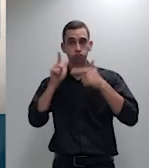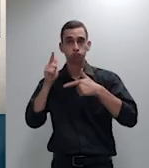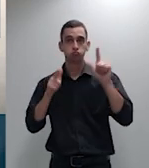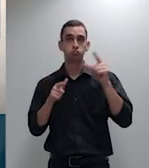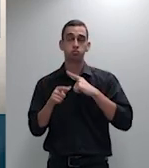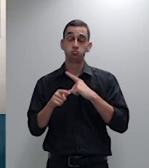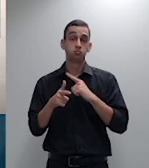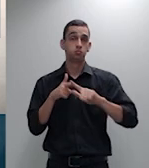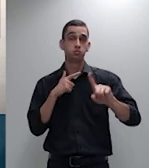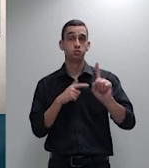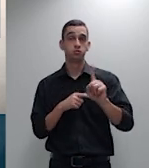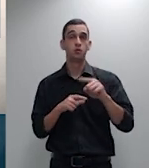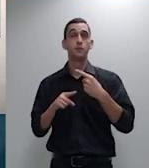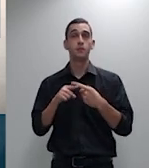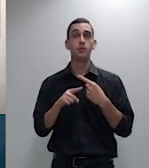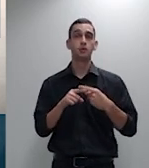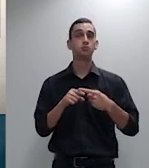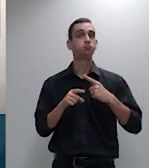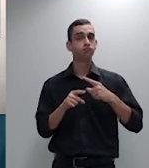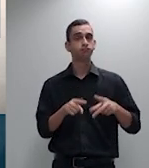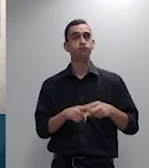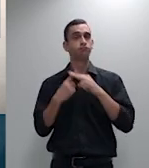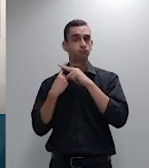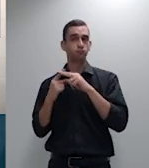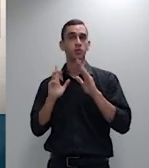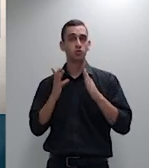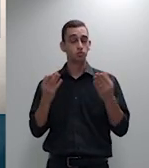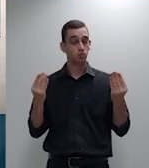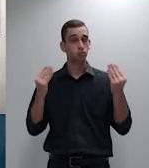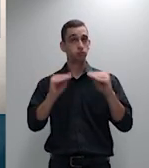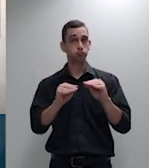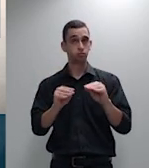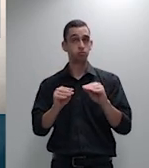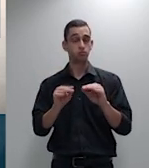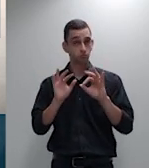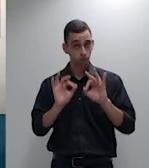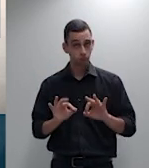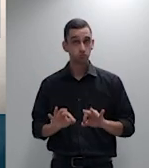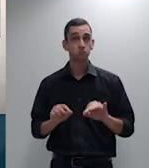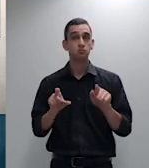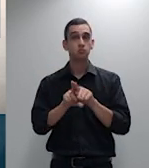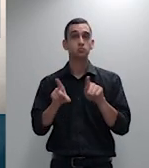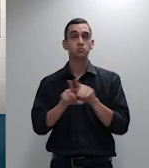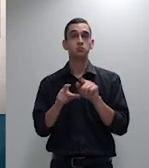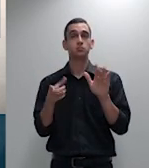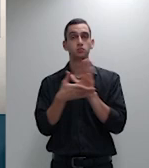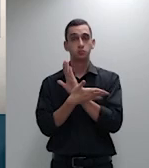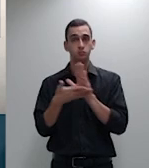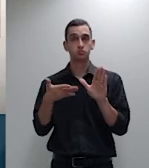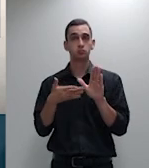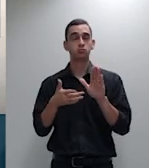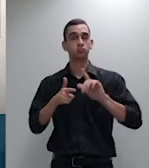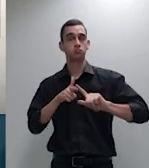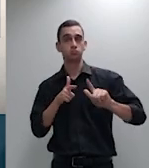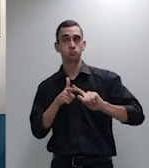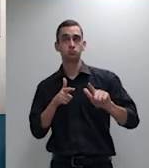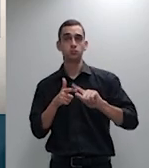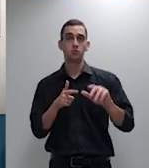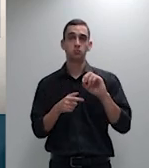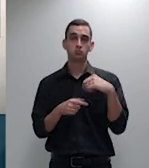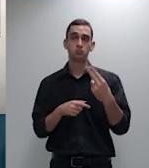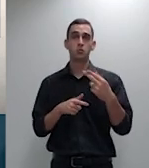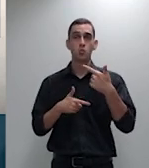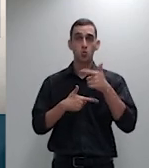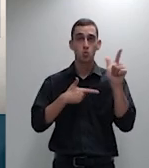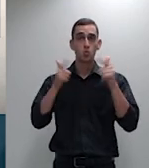eu entendo o argumento dos consumidores de que seremos obrigados a sair porque somos reféns das operadoras mas isso simplesmente não é